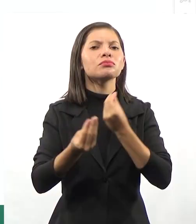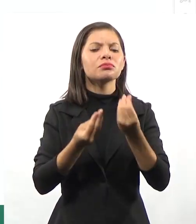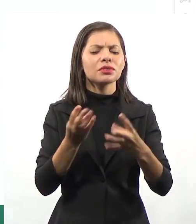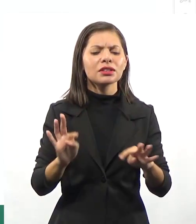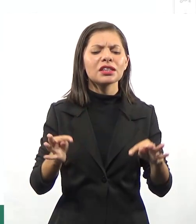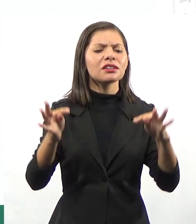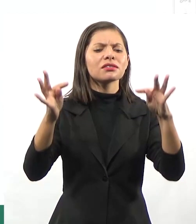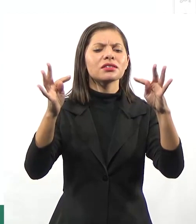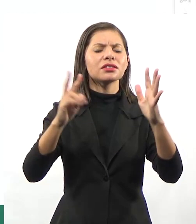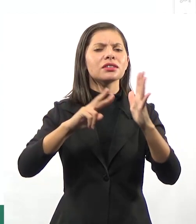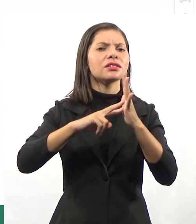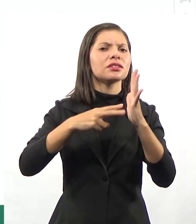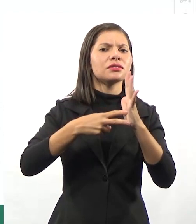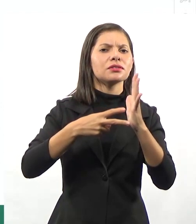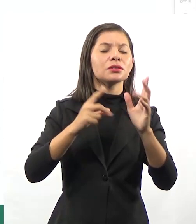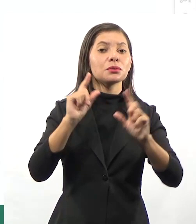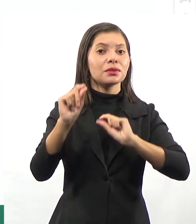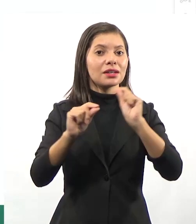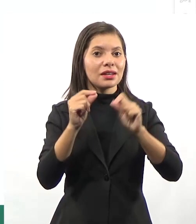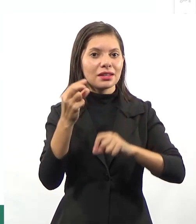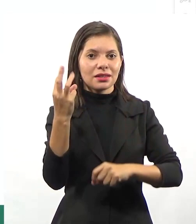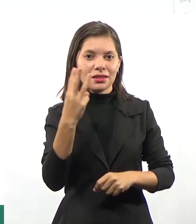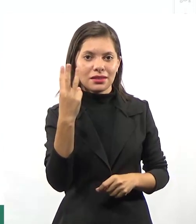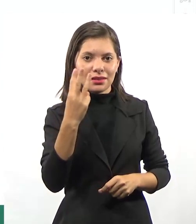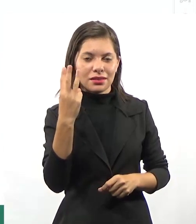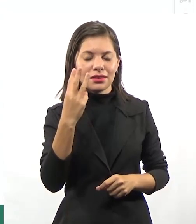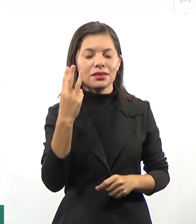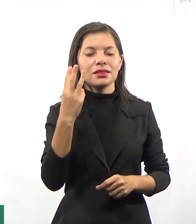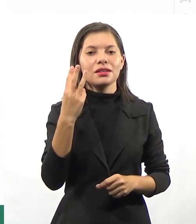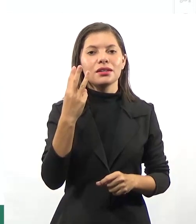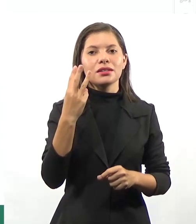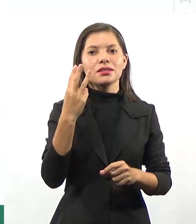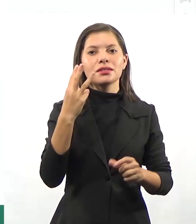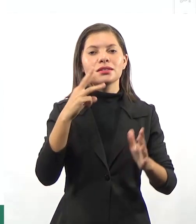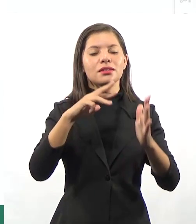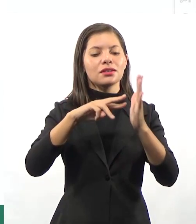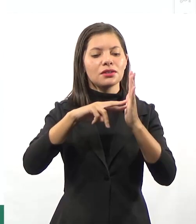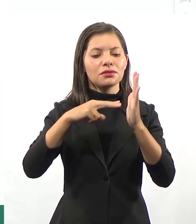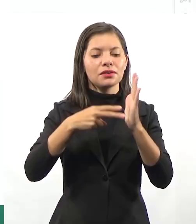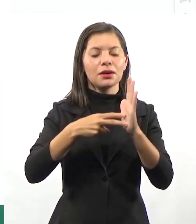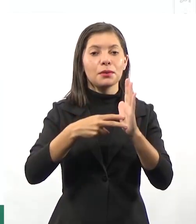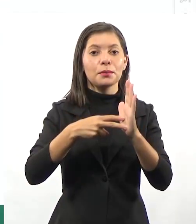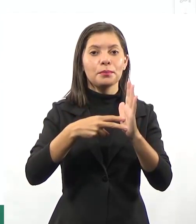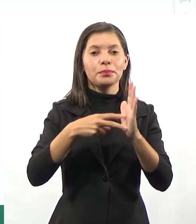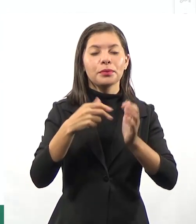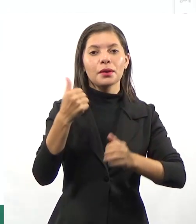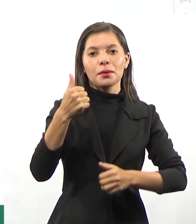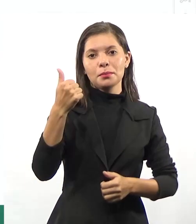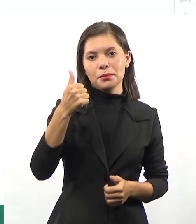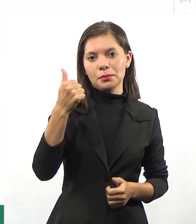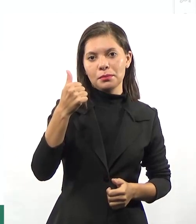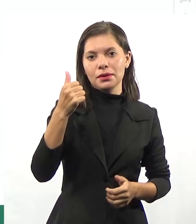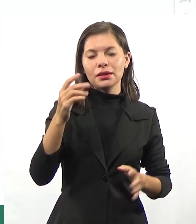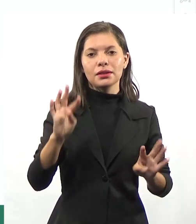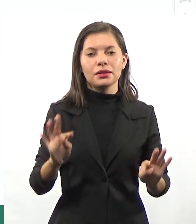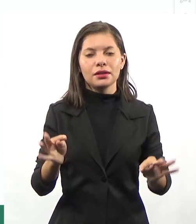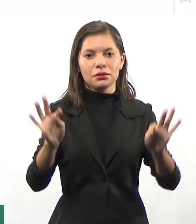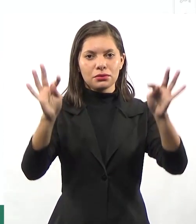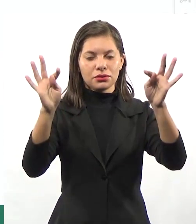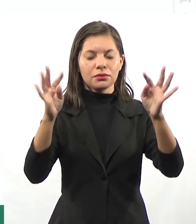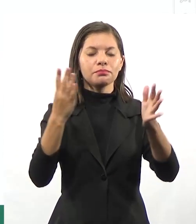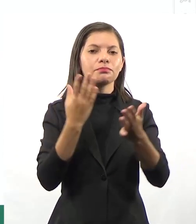tecnologia? Eu trouxe três definições. A primeira delas, tecnologia como estudo dos